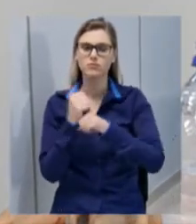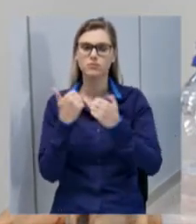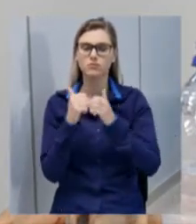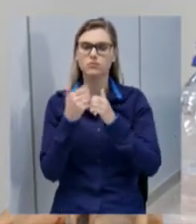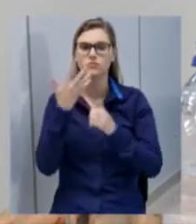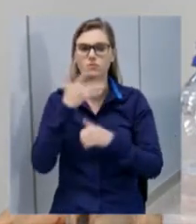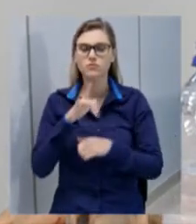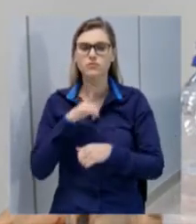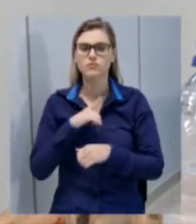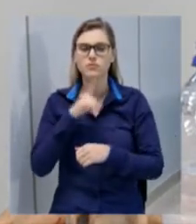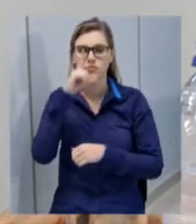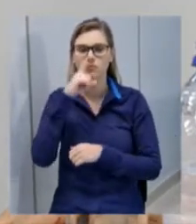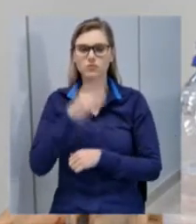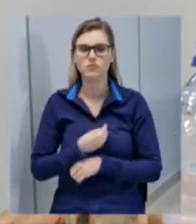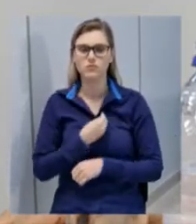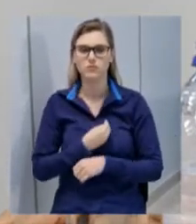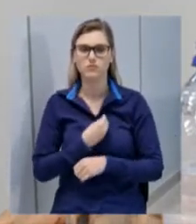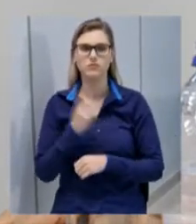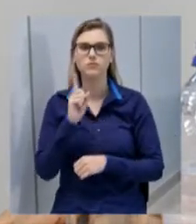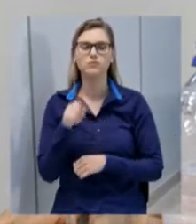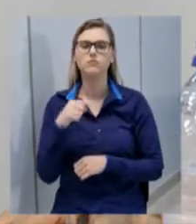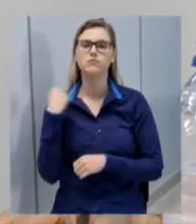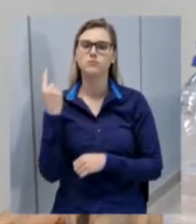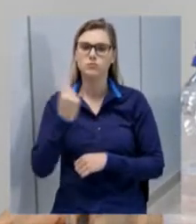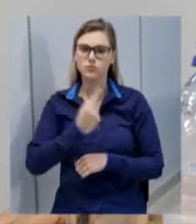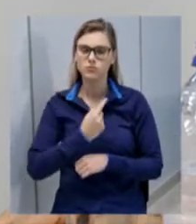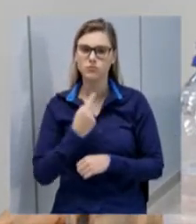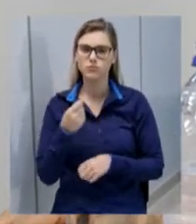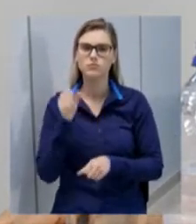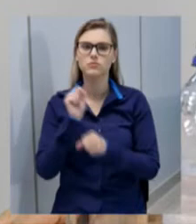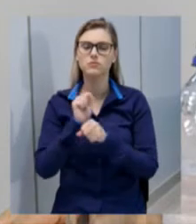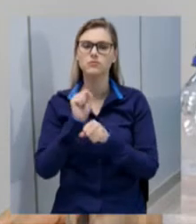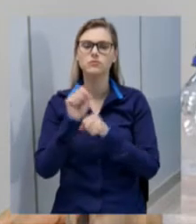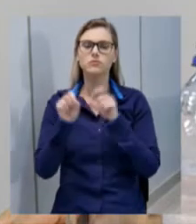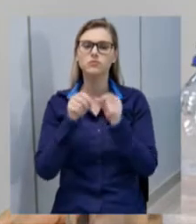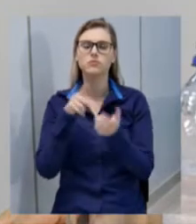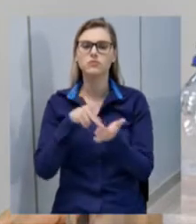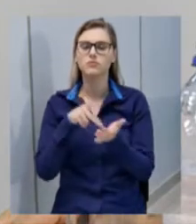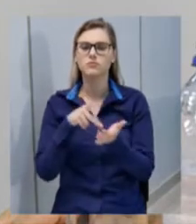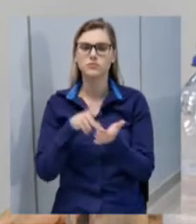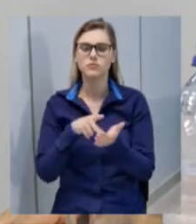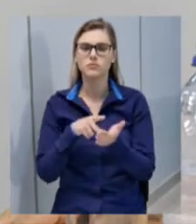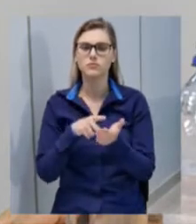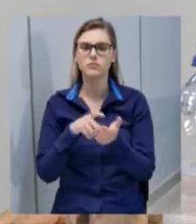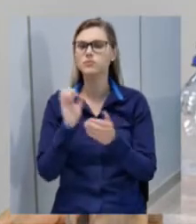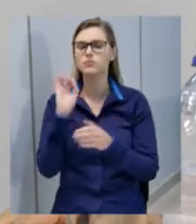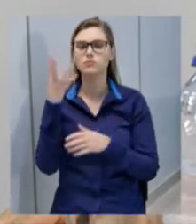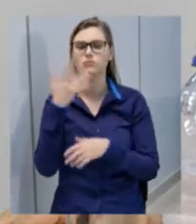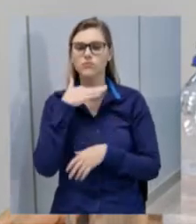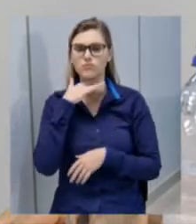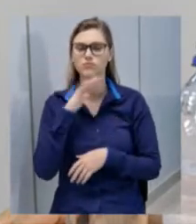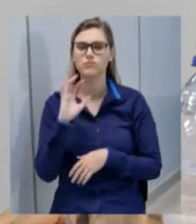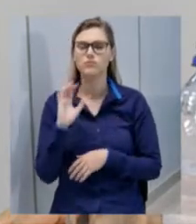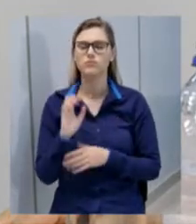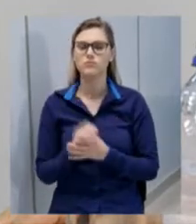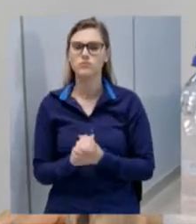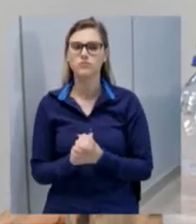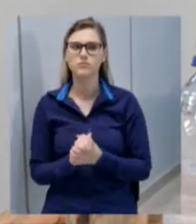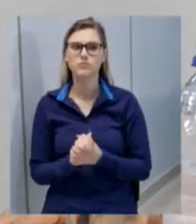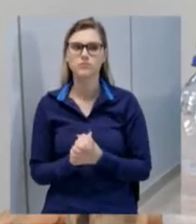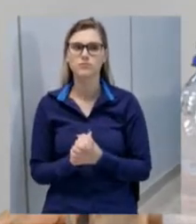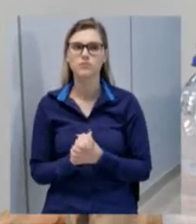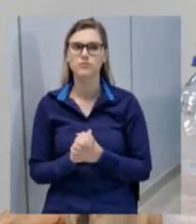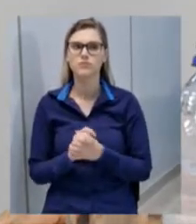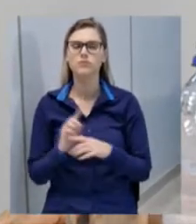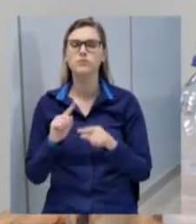risco de vida. Não vamos nós, aqui, esperar que, de fato, algum sinistro acabe acontecendo, e vamos tentar resolver